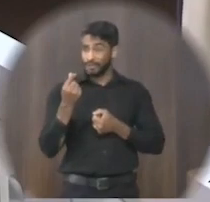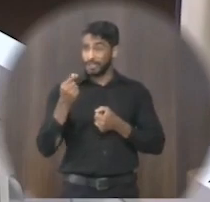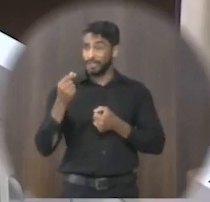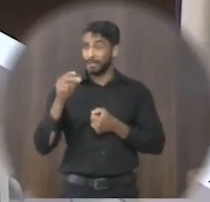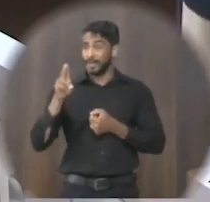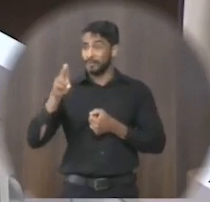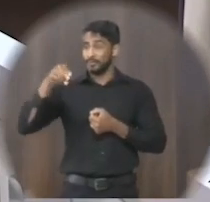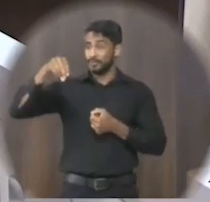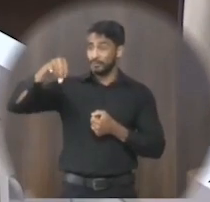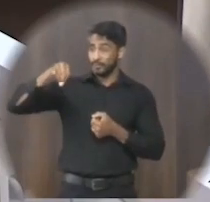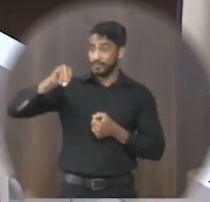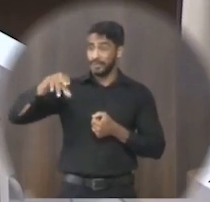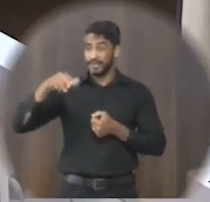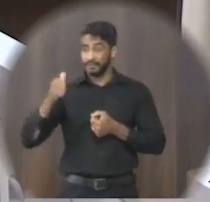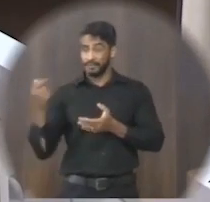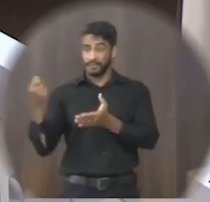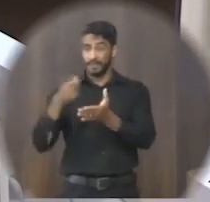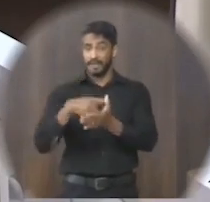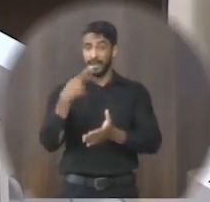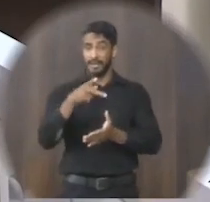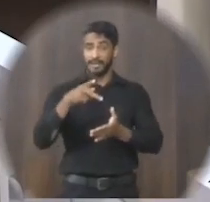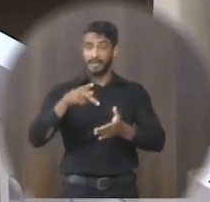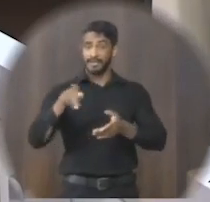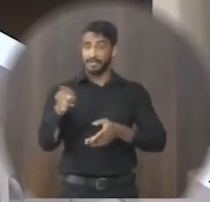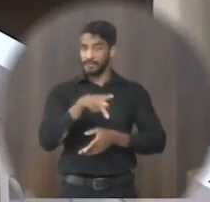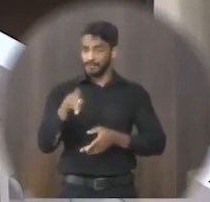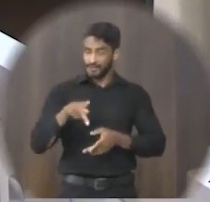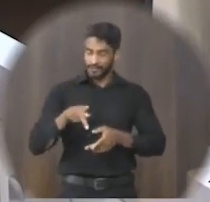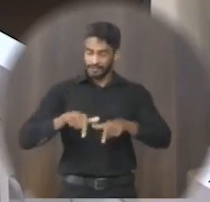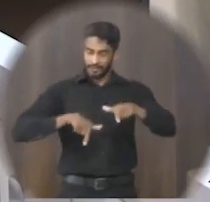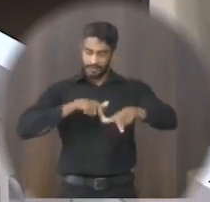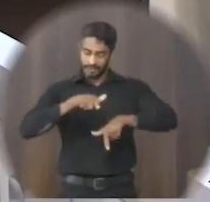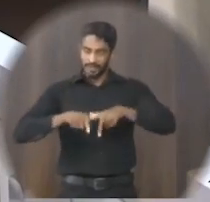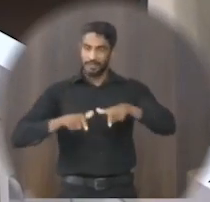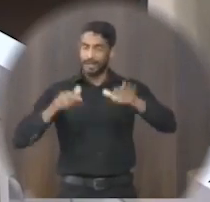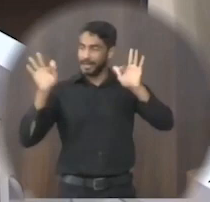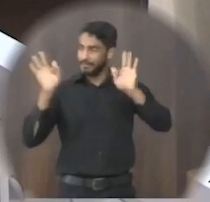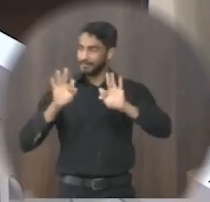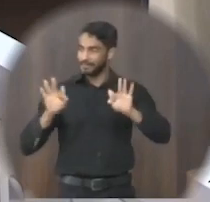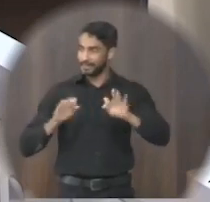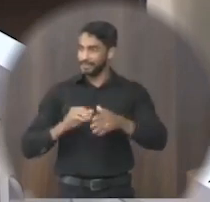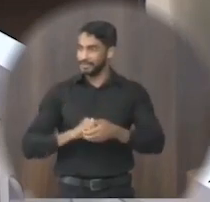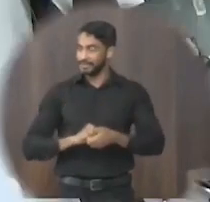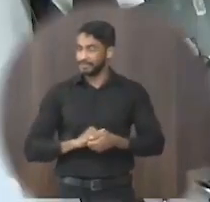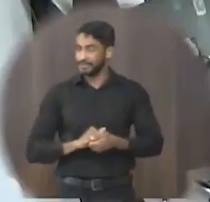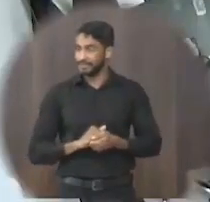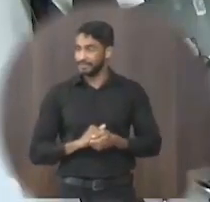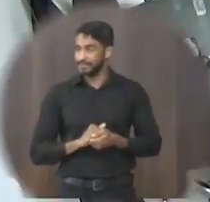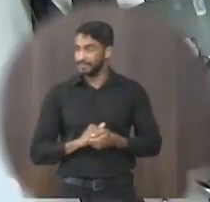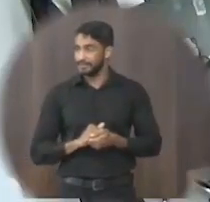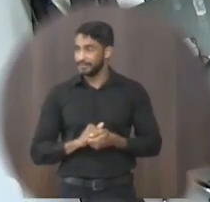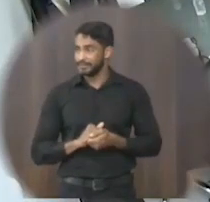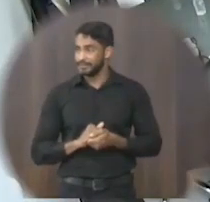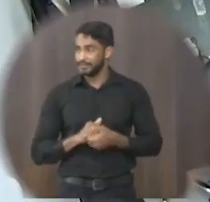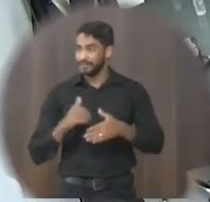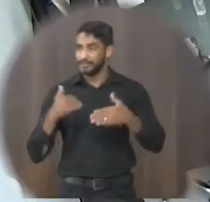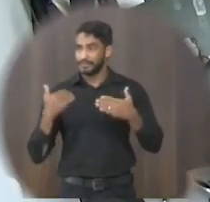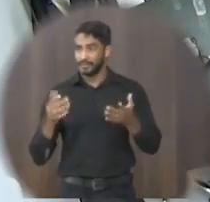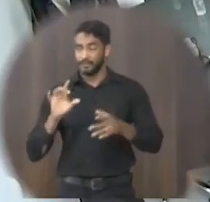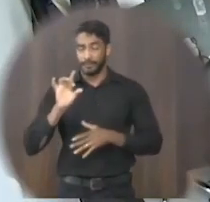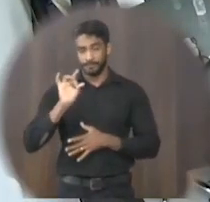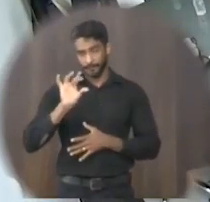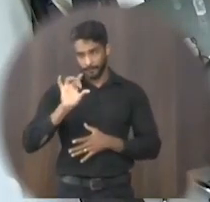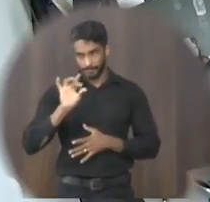contemplar os nossos professores para que eles possam trabalhar mais feliz mais motivado? uma parte pois não? não é só para